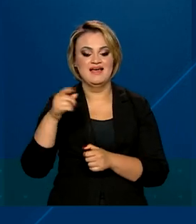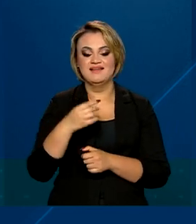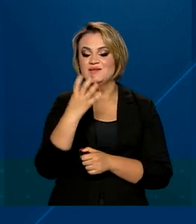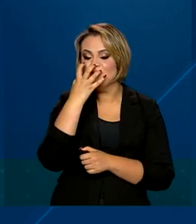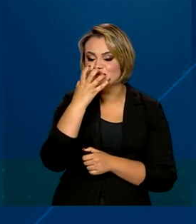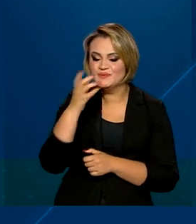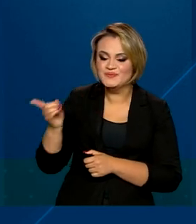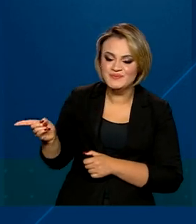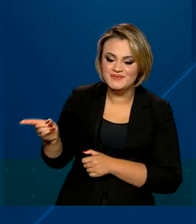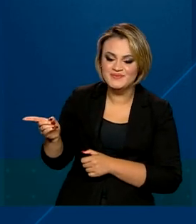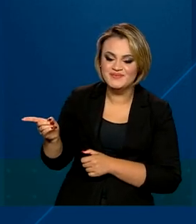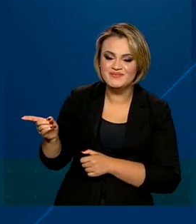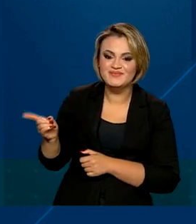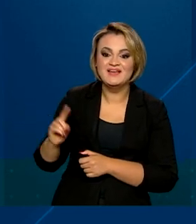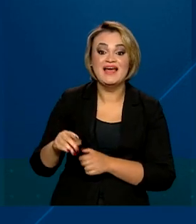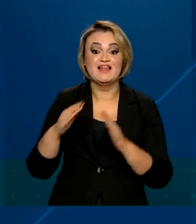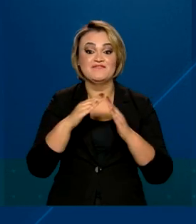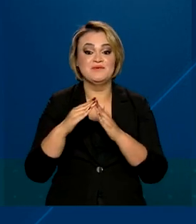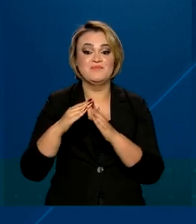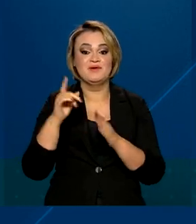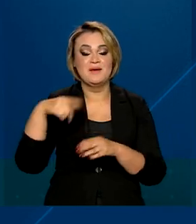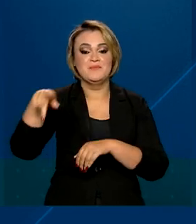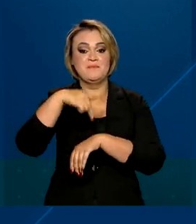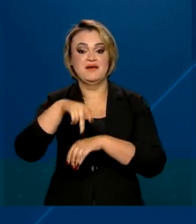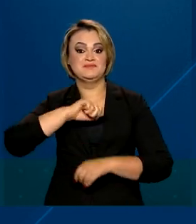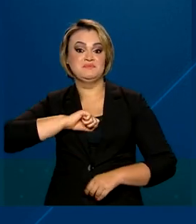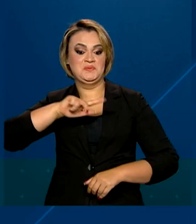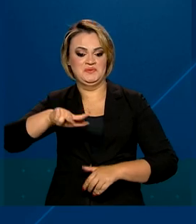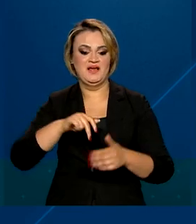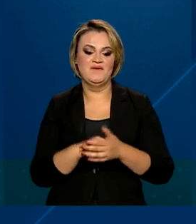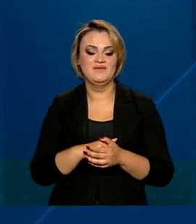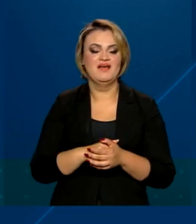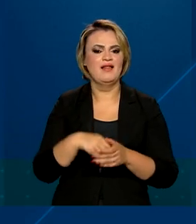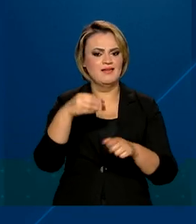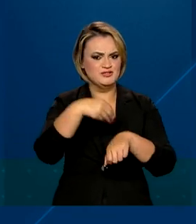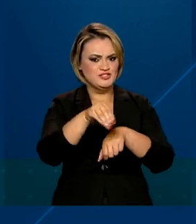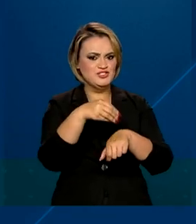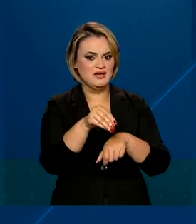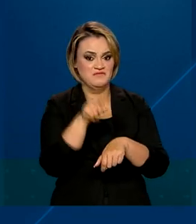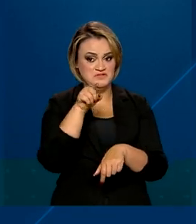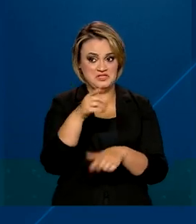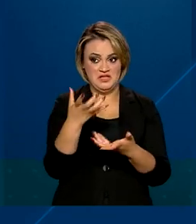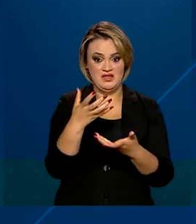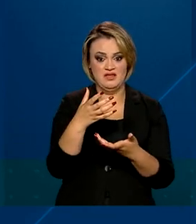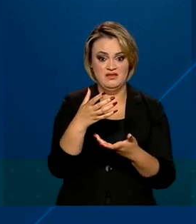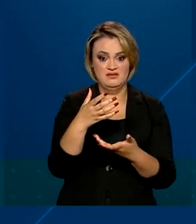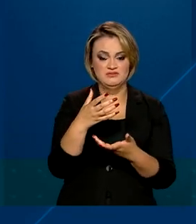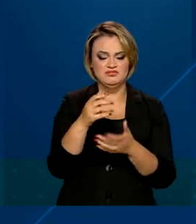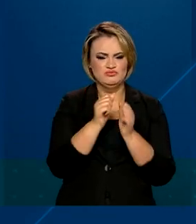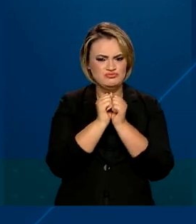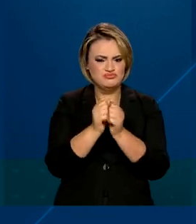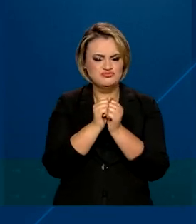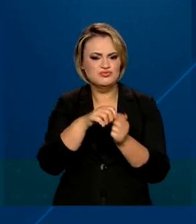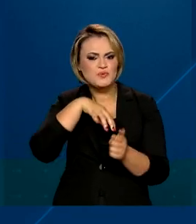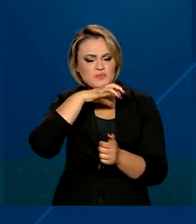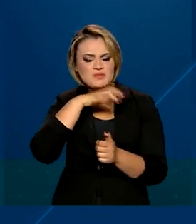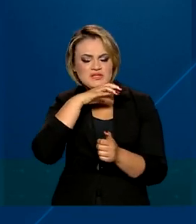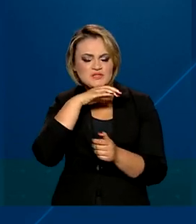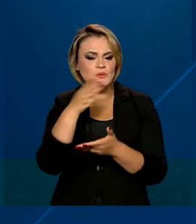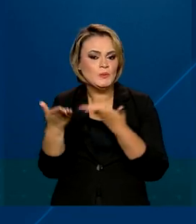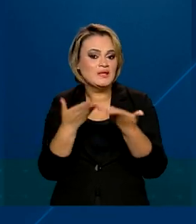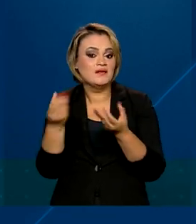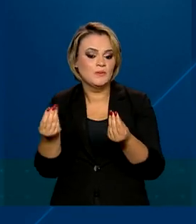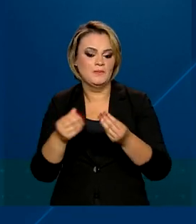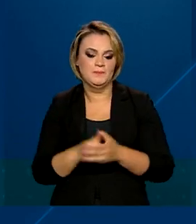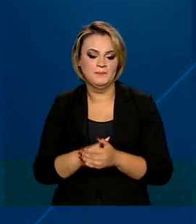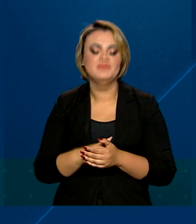Shih Tzu Rafinha, que foi morar com ela em Portugal. Ela dá uma dica para quem pensa em nunca se separar do bicho de estimação.